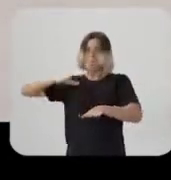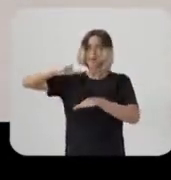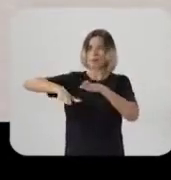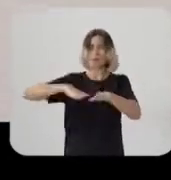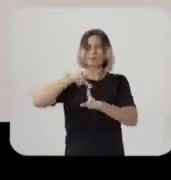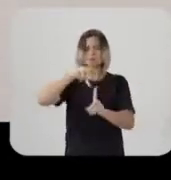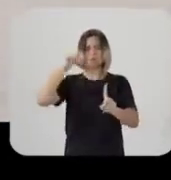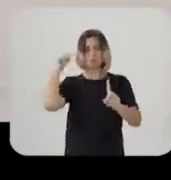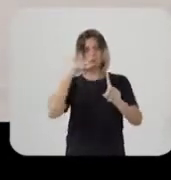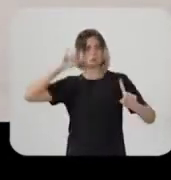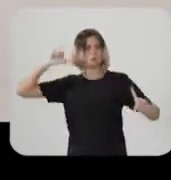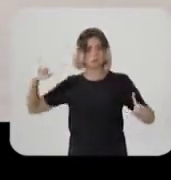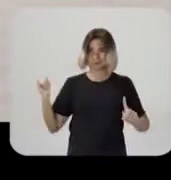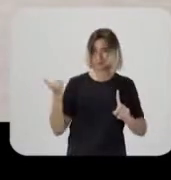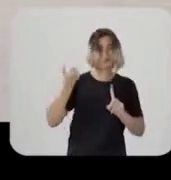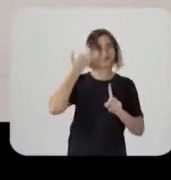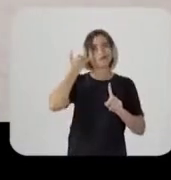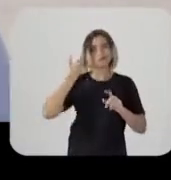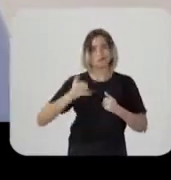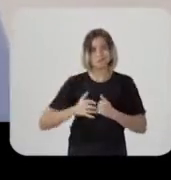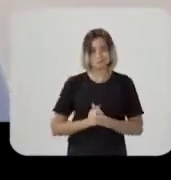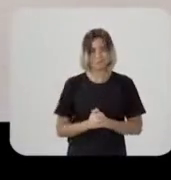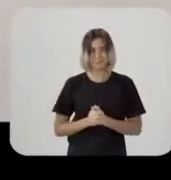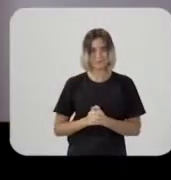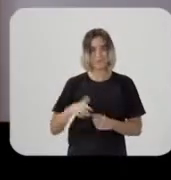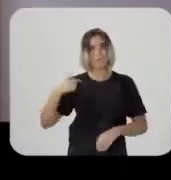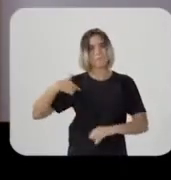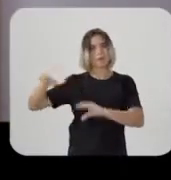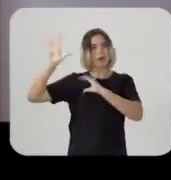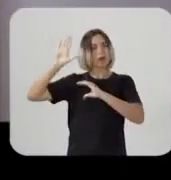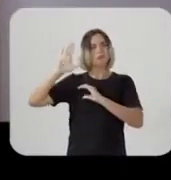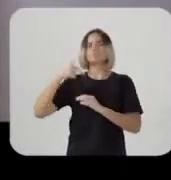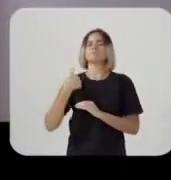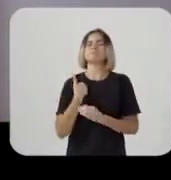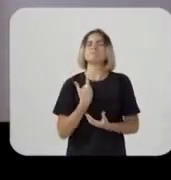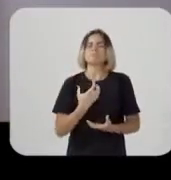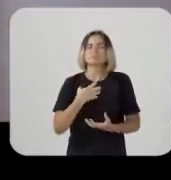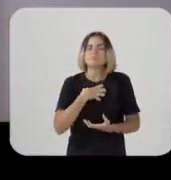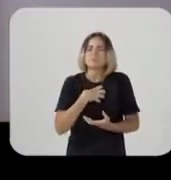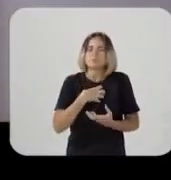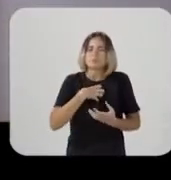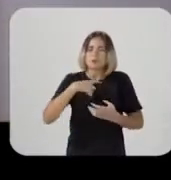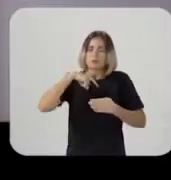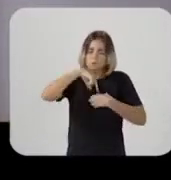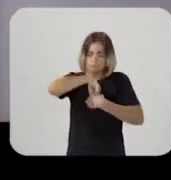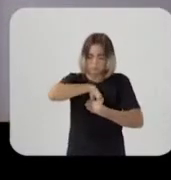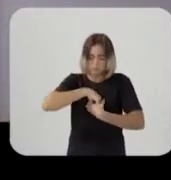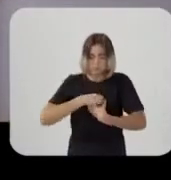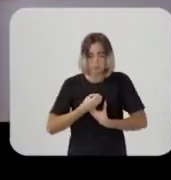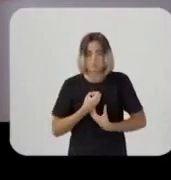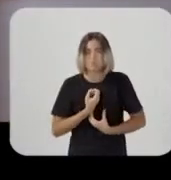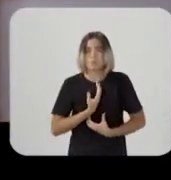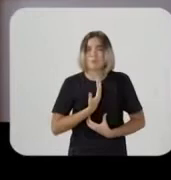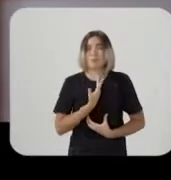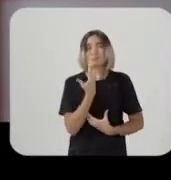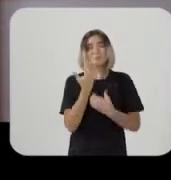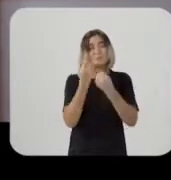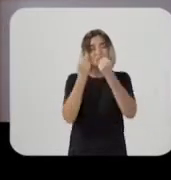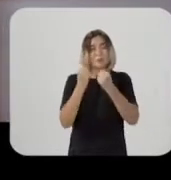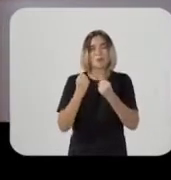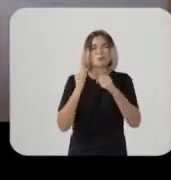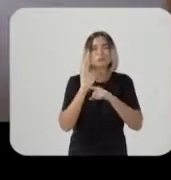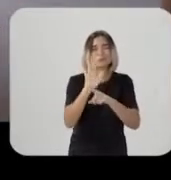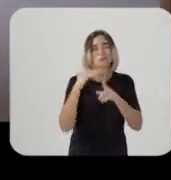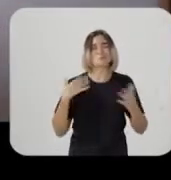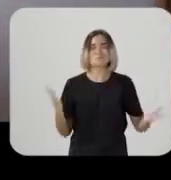trás, a opção é a mesma. Se chama João Campos. Minha candidatura surgiu de um sentimento de que eu posso contribuir pela minha